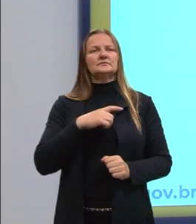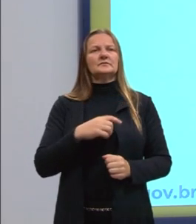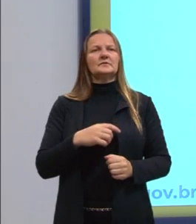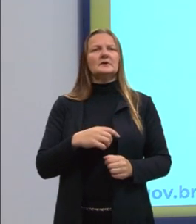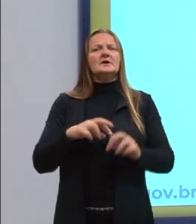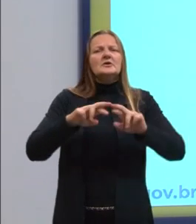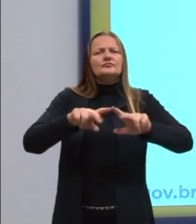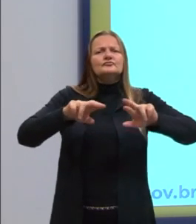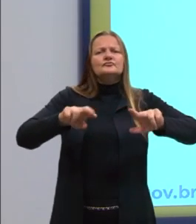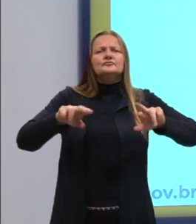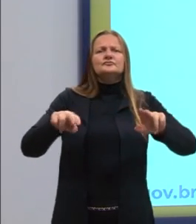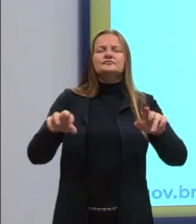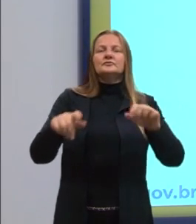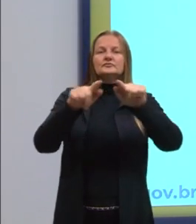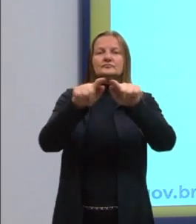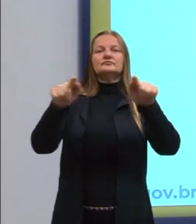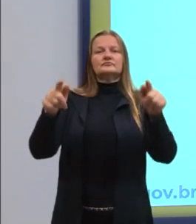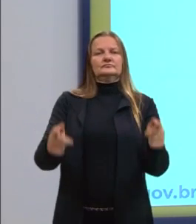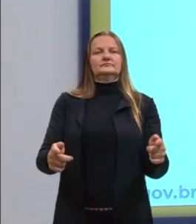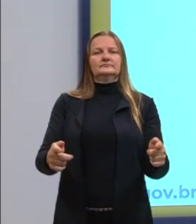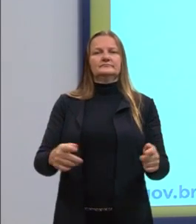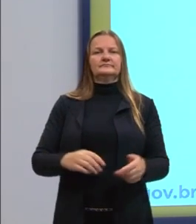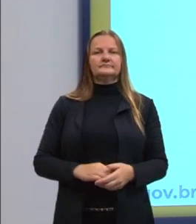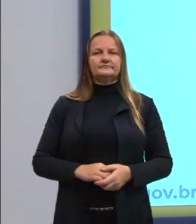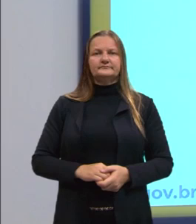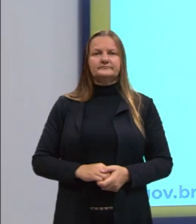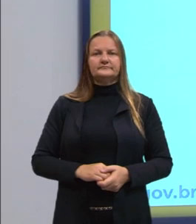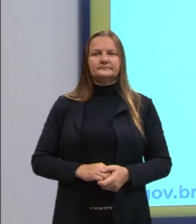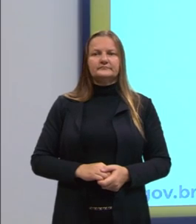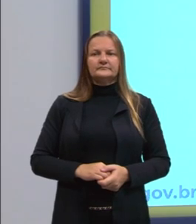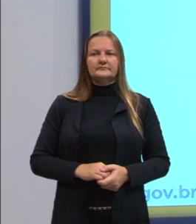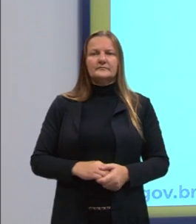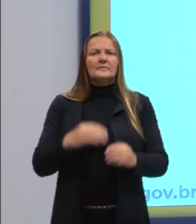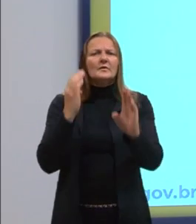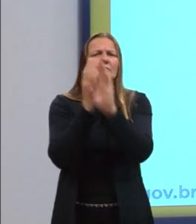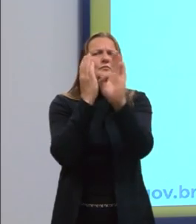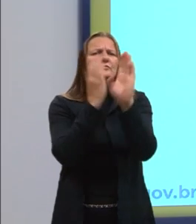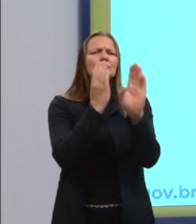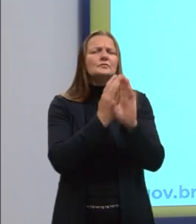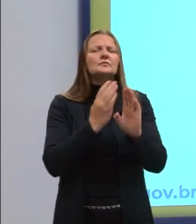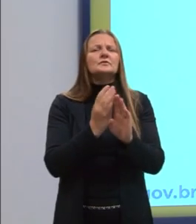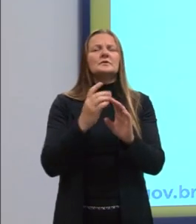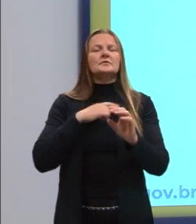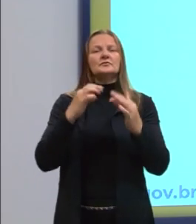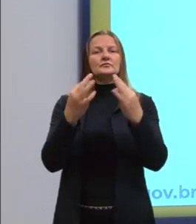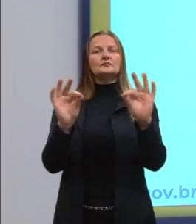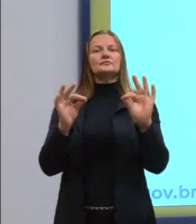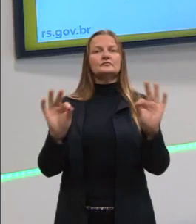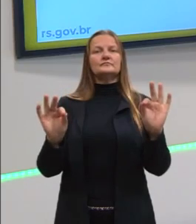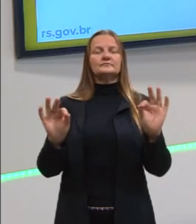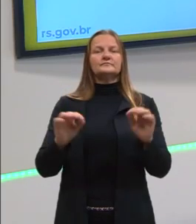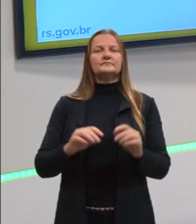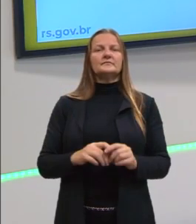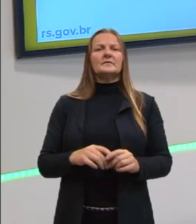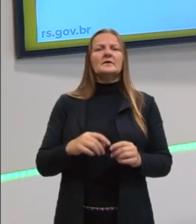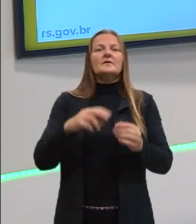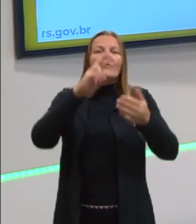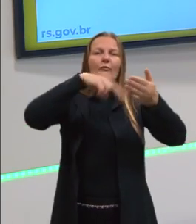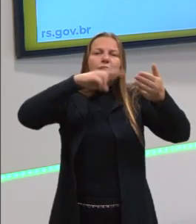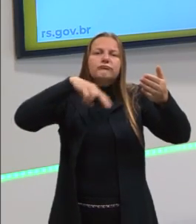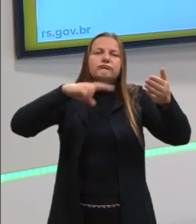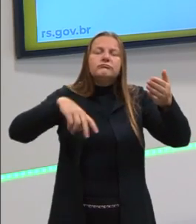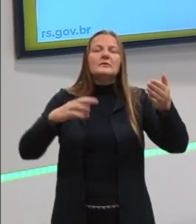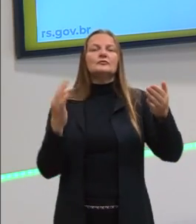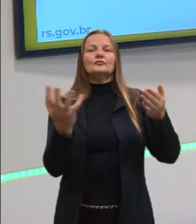em diversas classes gramaticais, desculpem, em diversas funções sintáticas. Eu não vou ler todas para